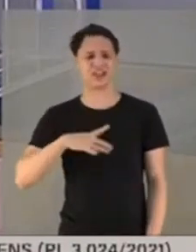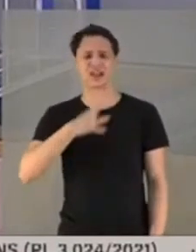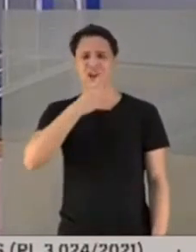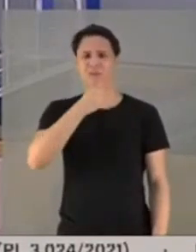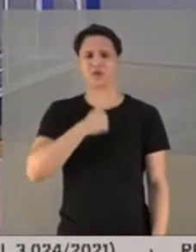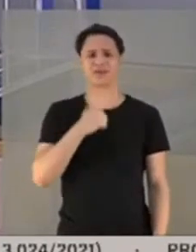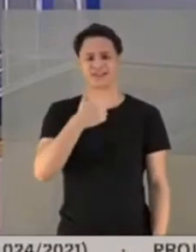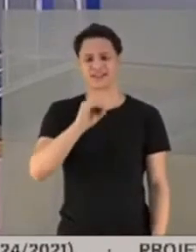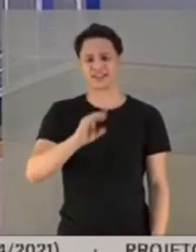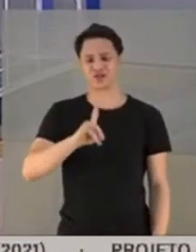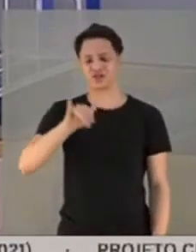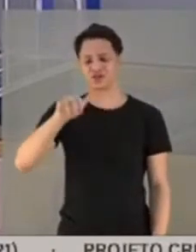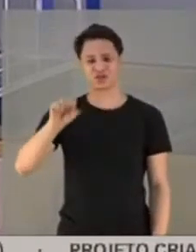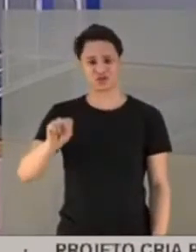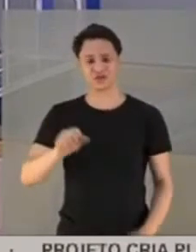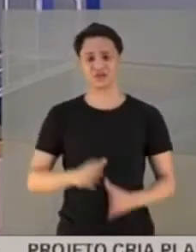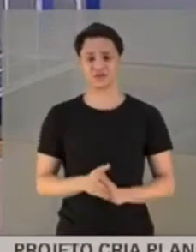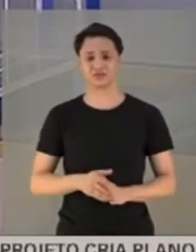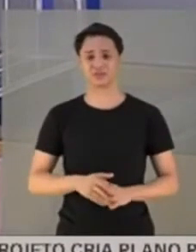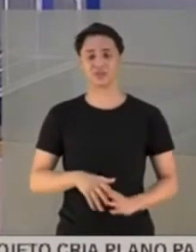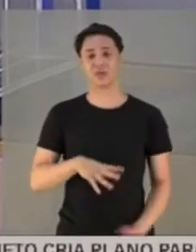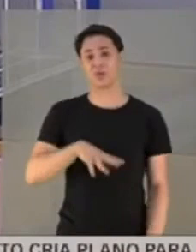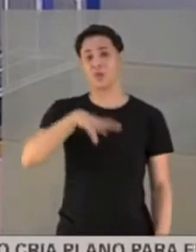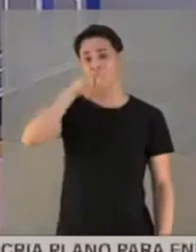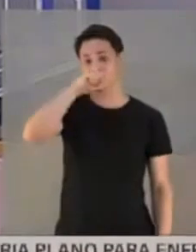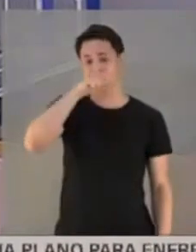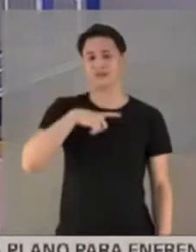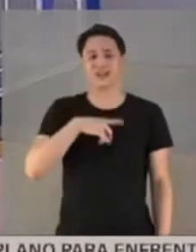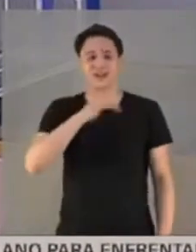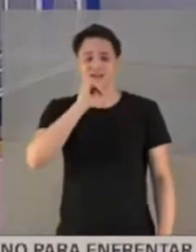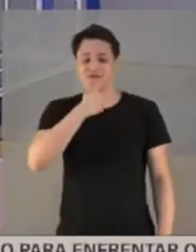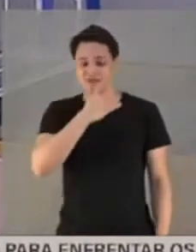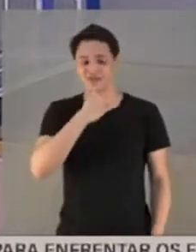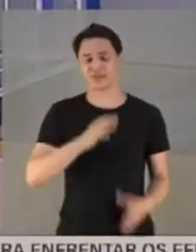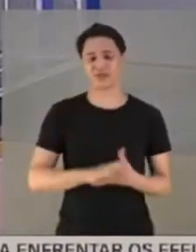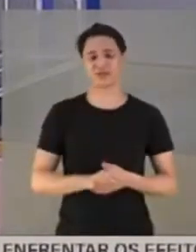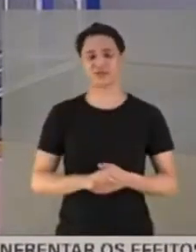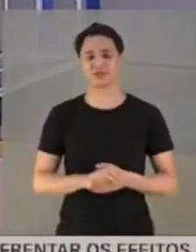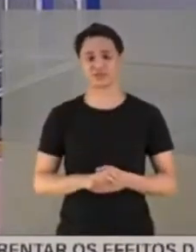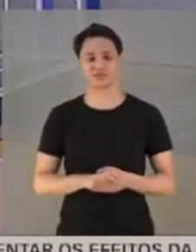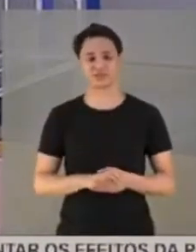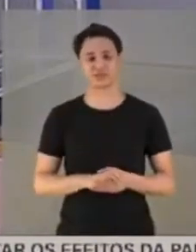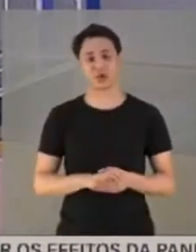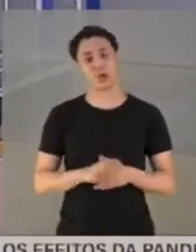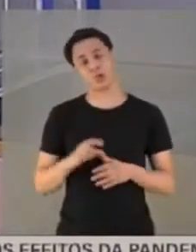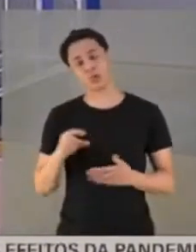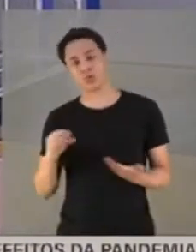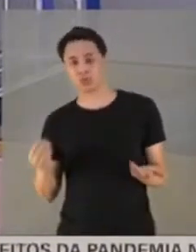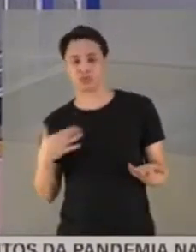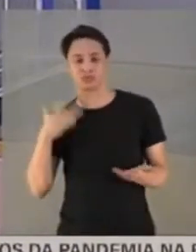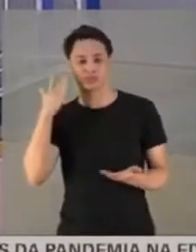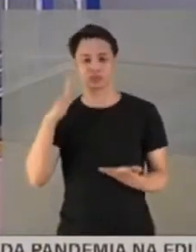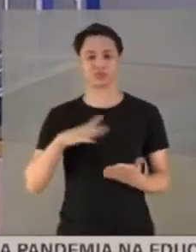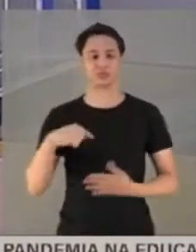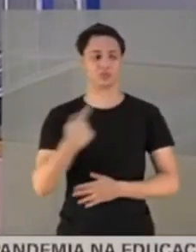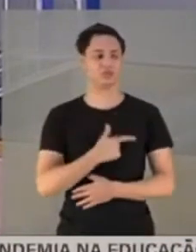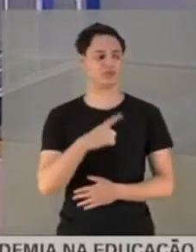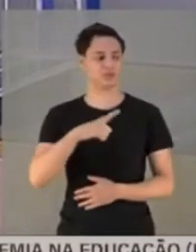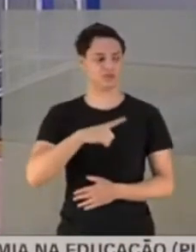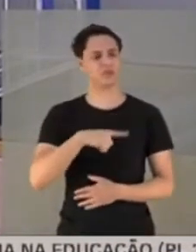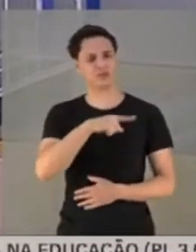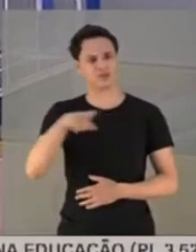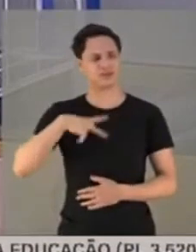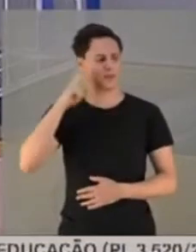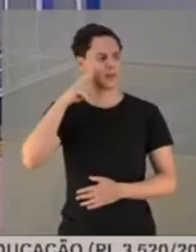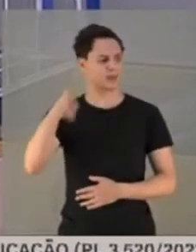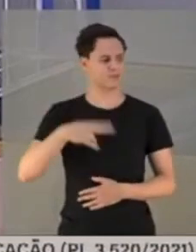enquanto ela estava no hospital. O oxigênio, infelizmente, ou felizmente, nós tivemos, como vocês viram